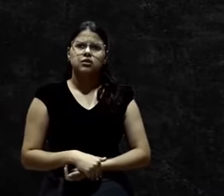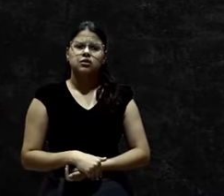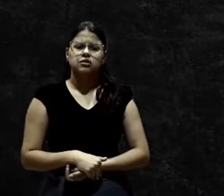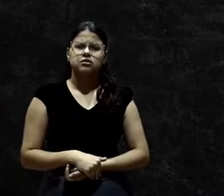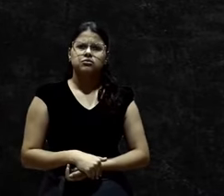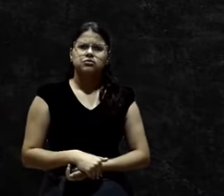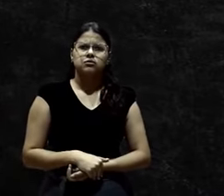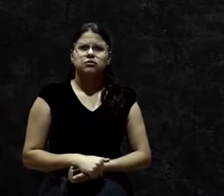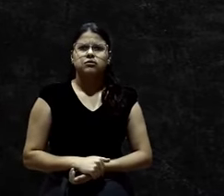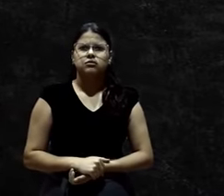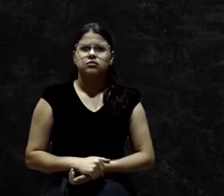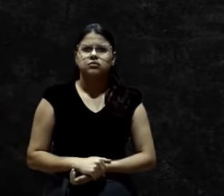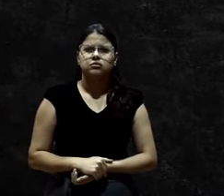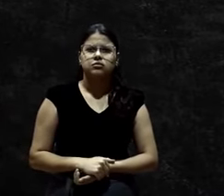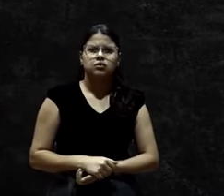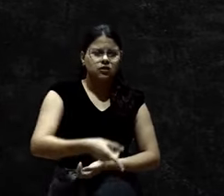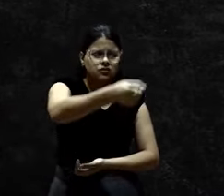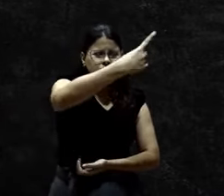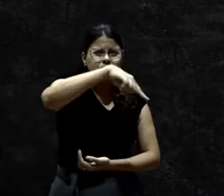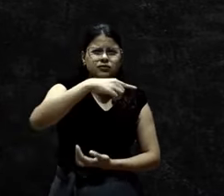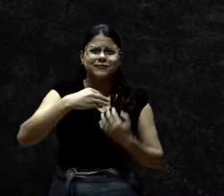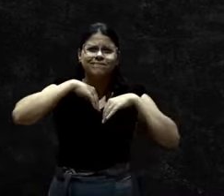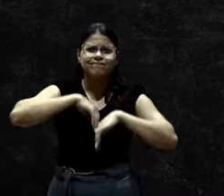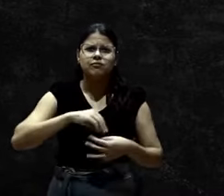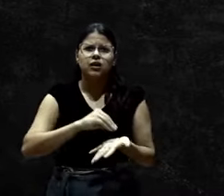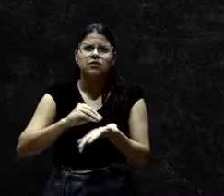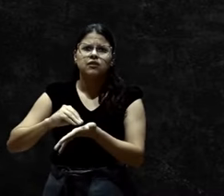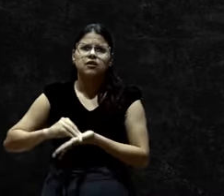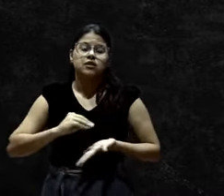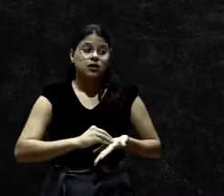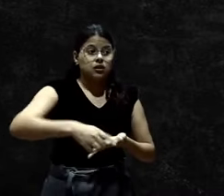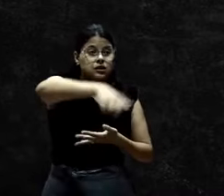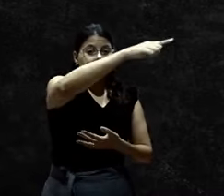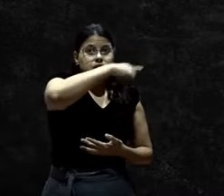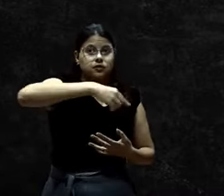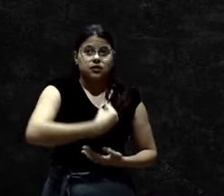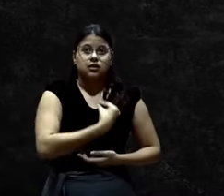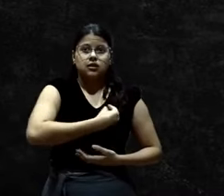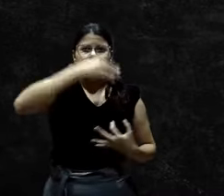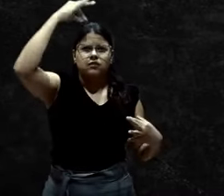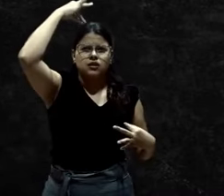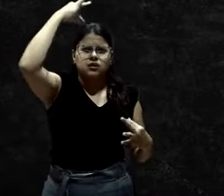falta, Agora, vocês que são espirituais,